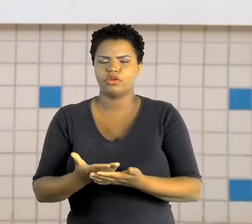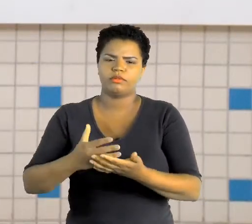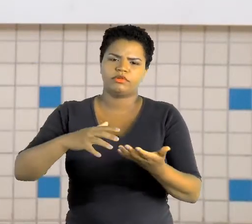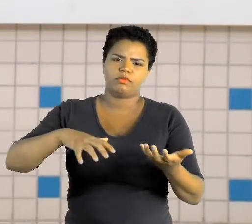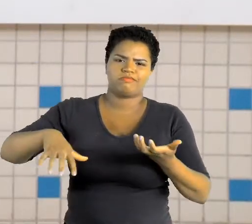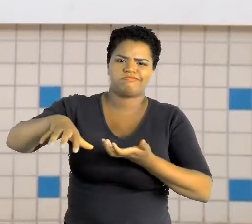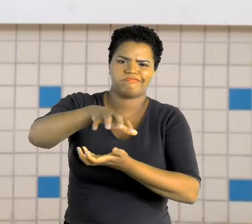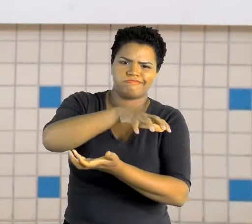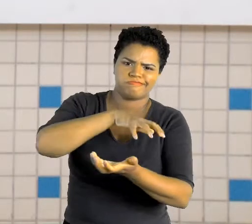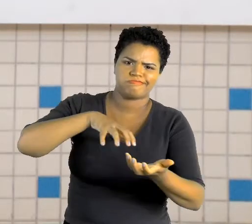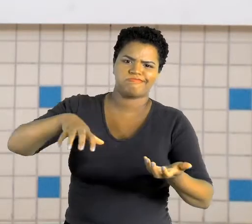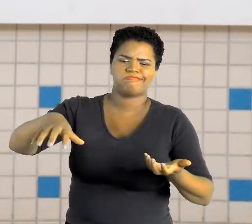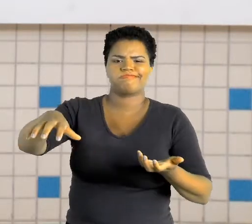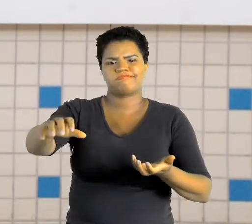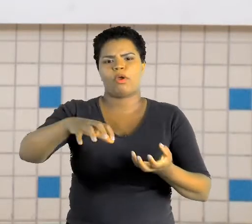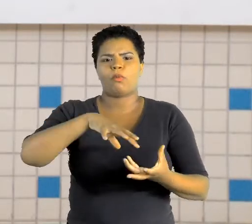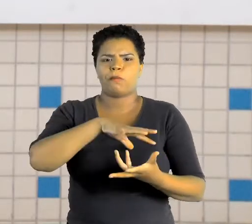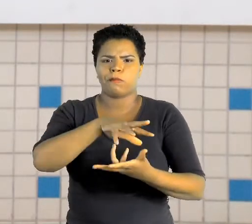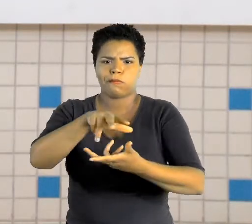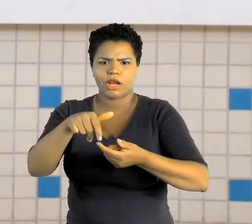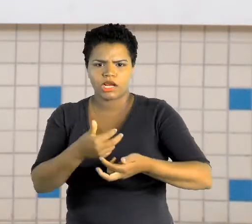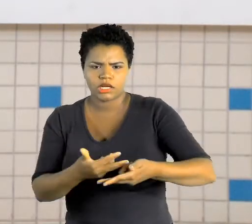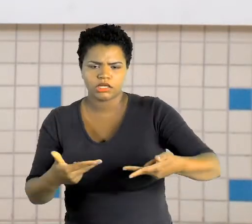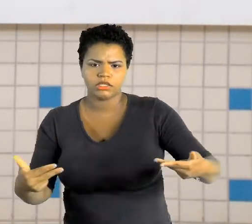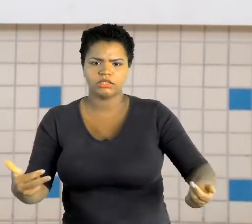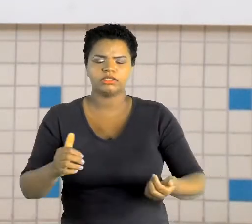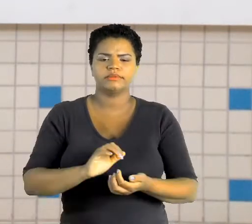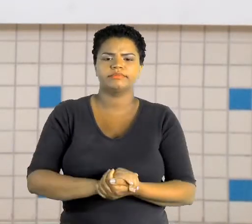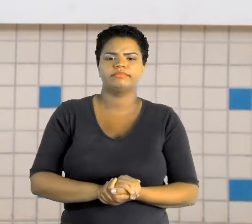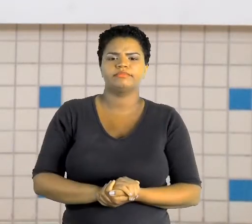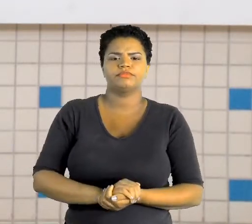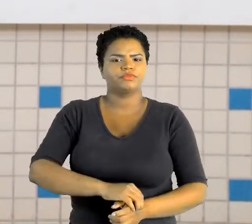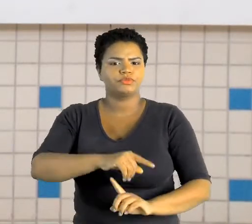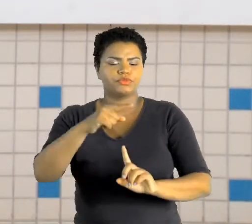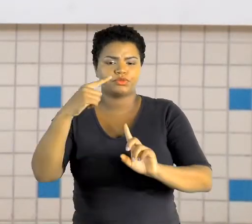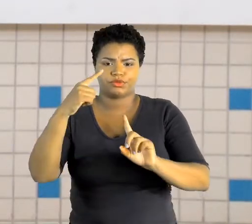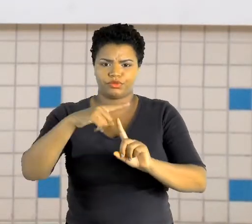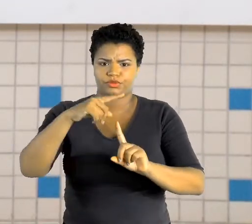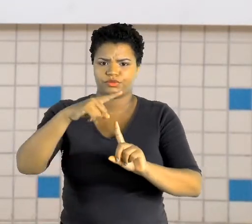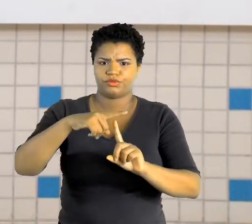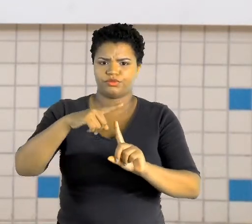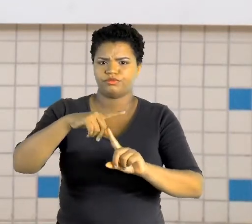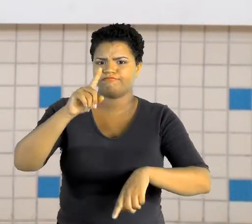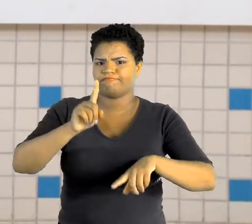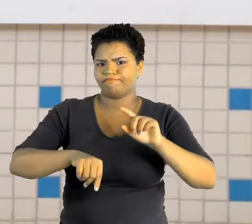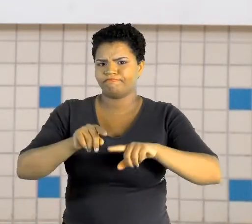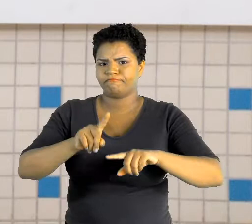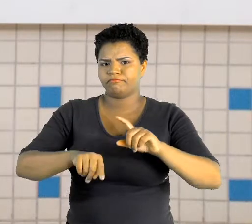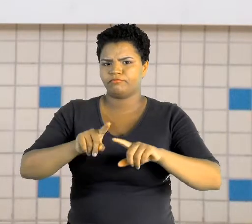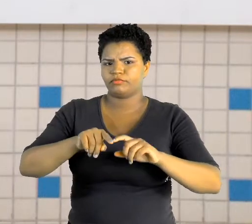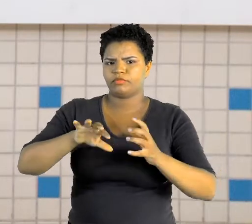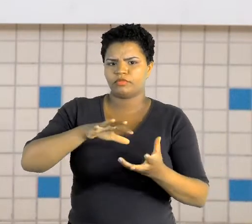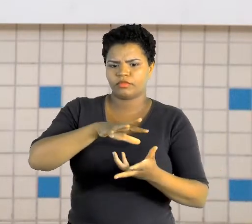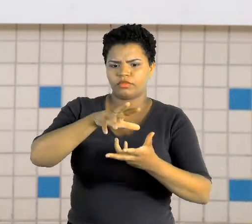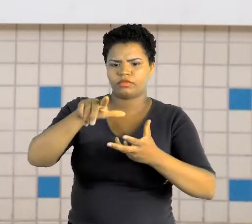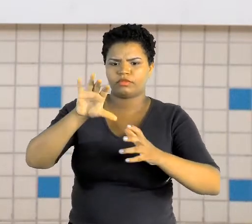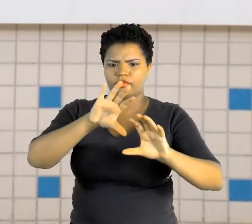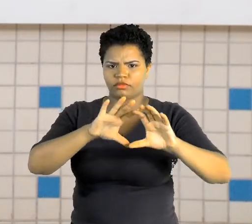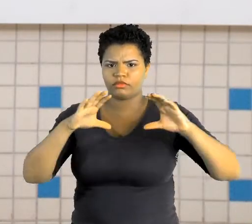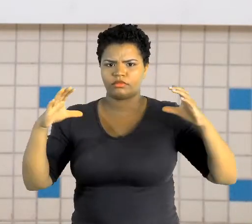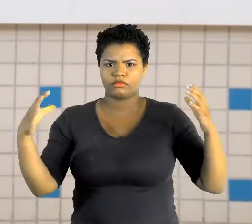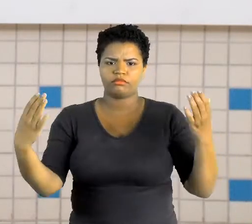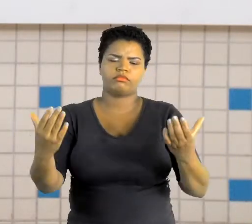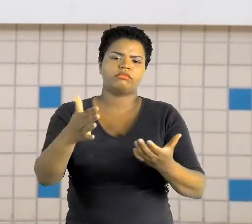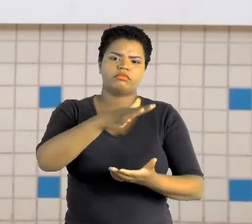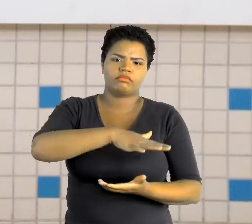sobre os nossos sistemas solar, quais são os tipos de objetos celestes que existem no nosso sistema solar,